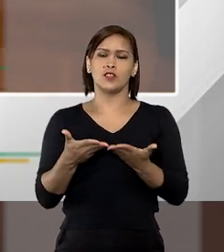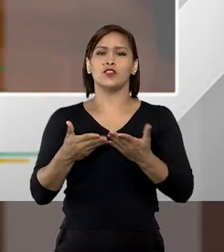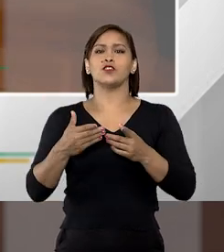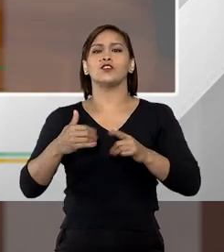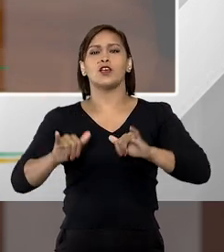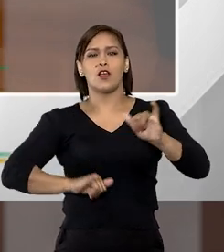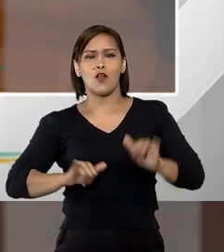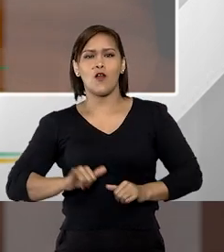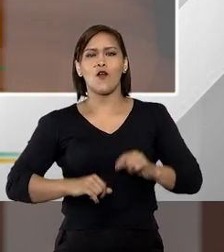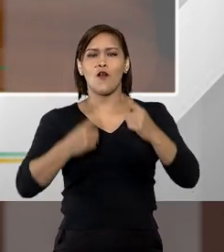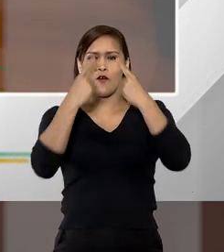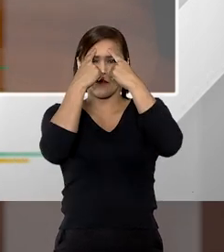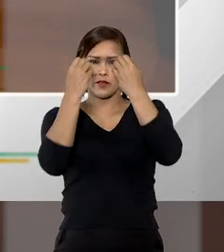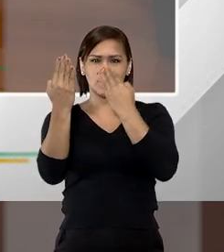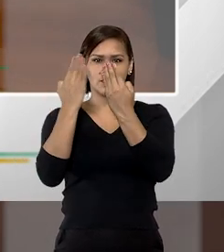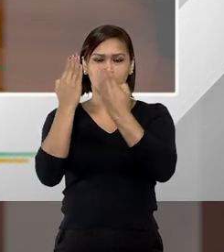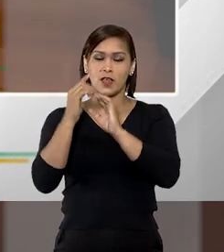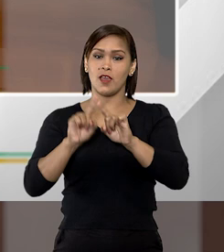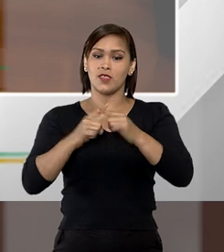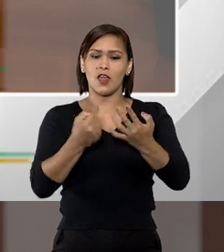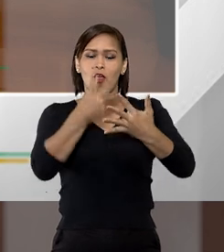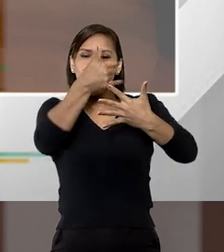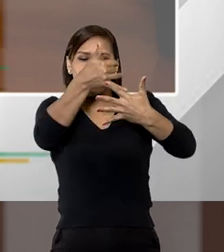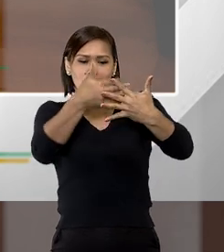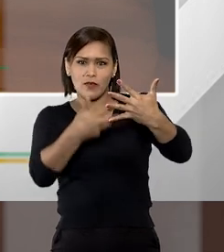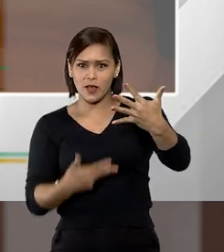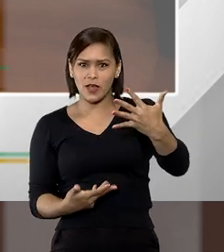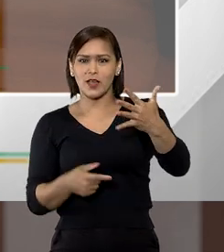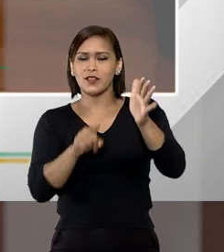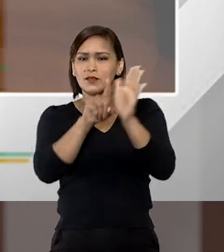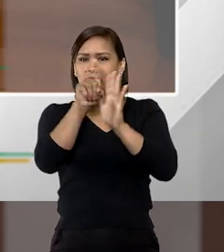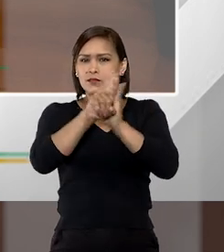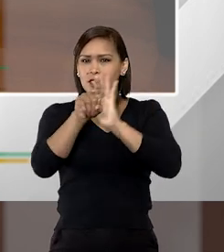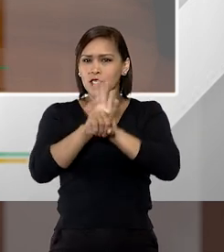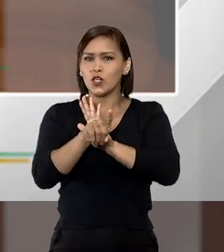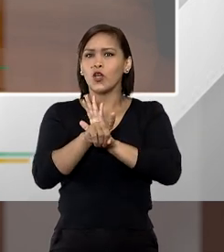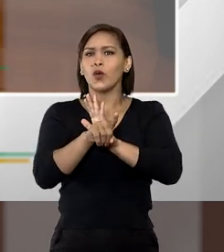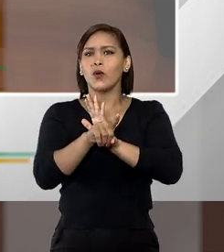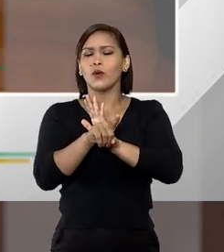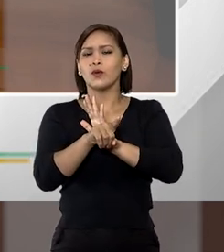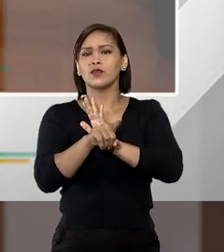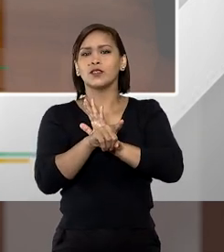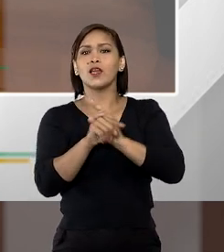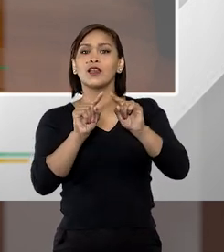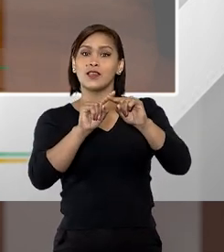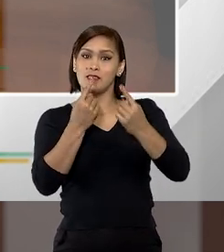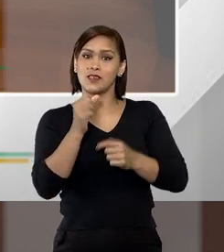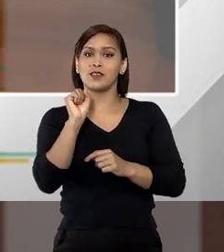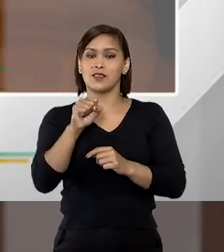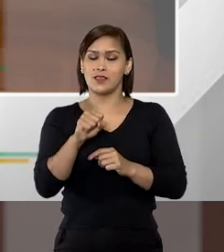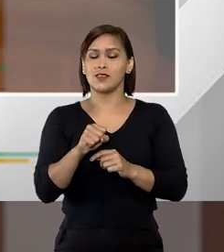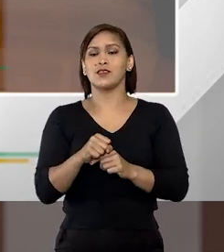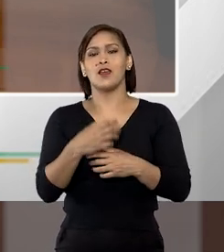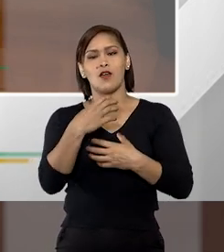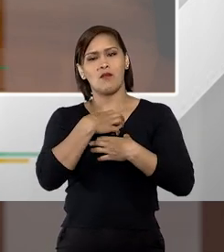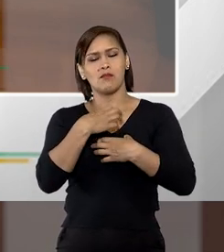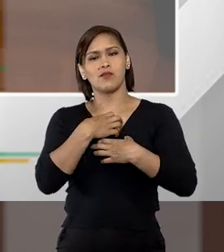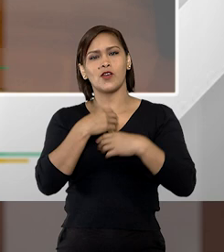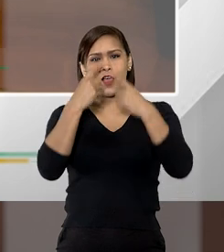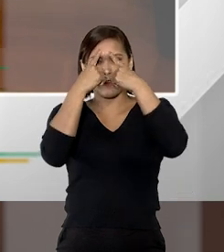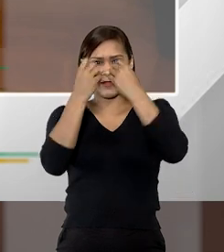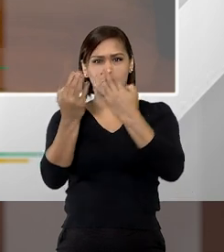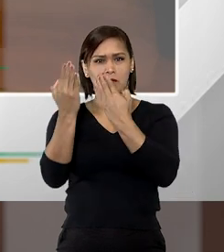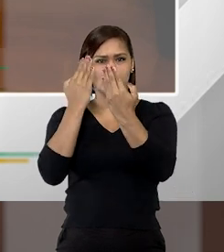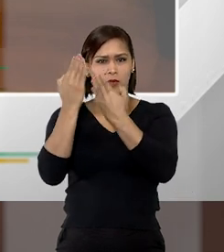violência psicológica não faz uma série de perguntas que são exatamente formas de violência psicológica